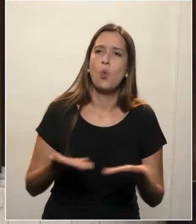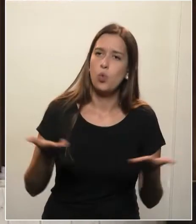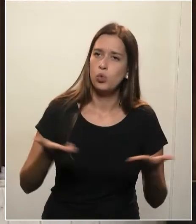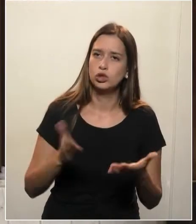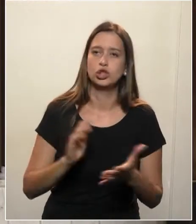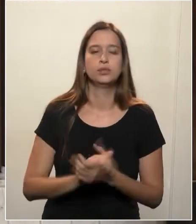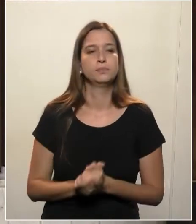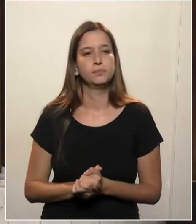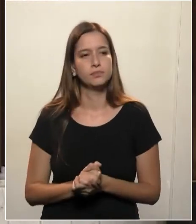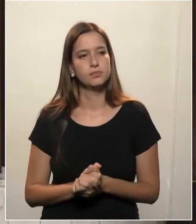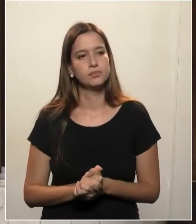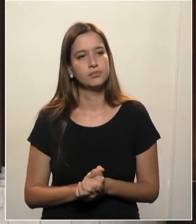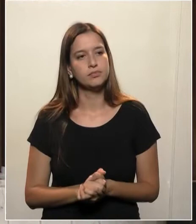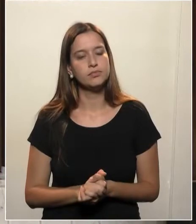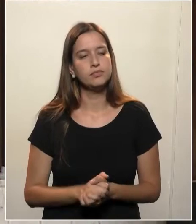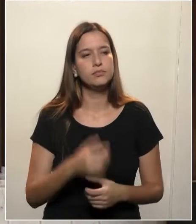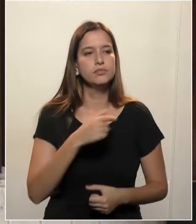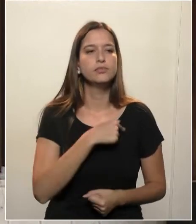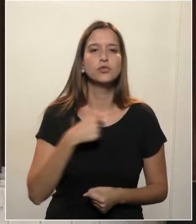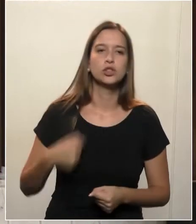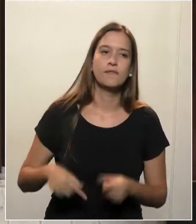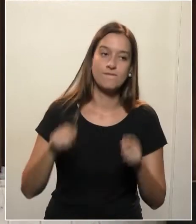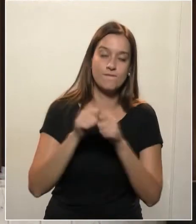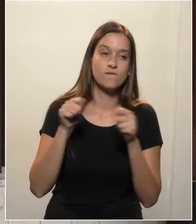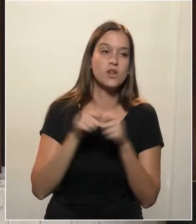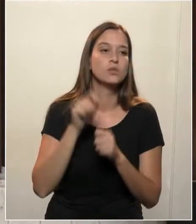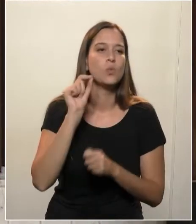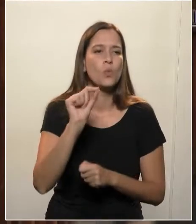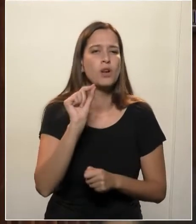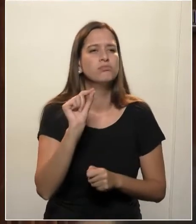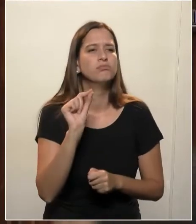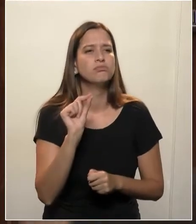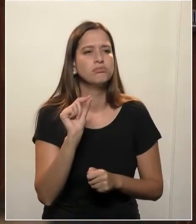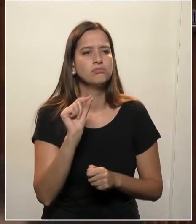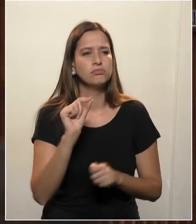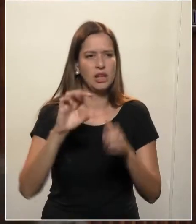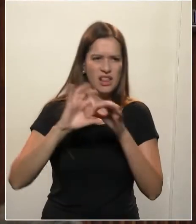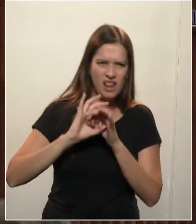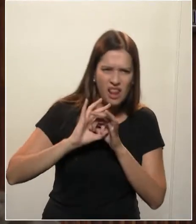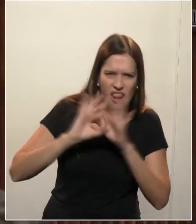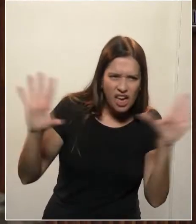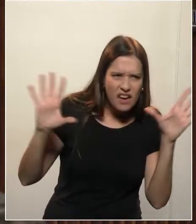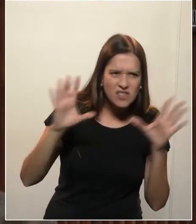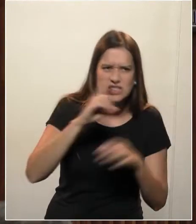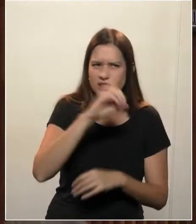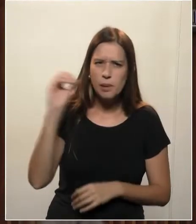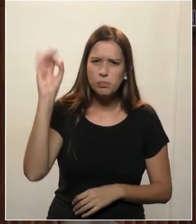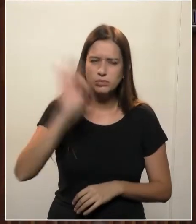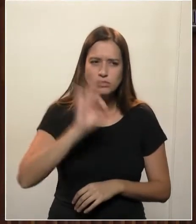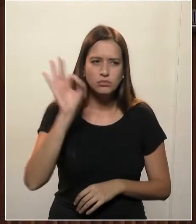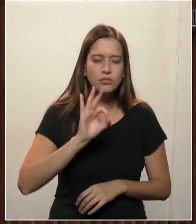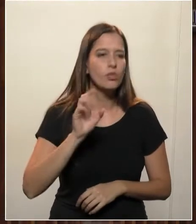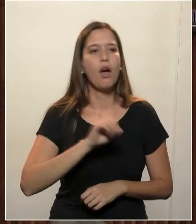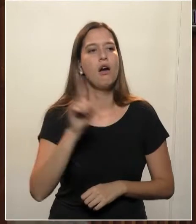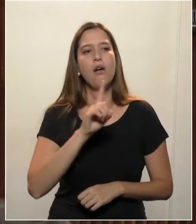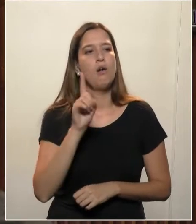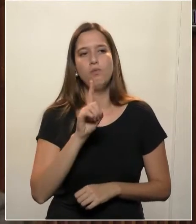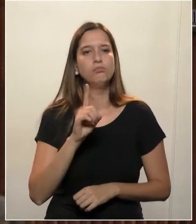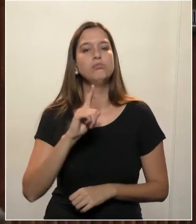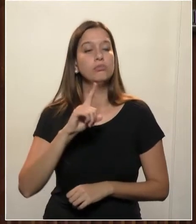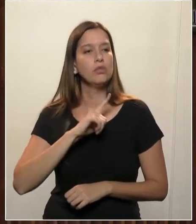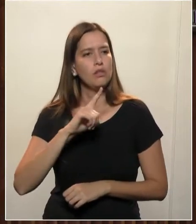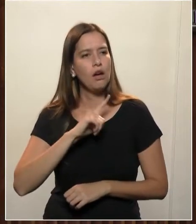A China está fazendo o seguinte, a China não está livre ainda da epidemia, está ocorrendo casos, mas os casos estão